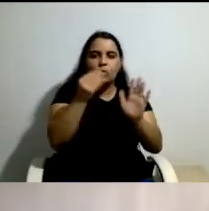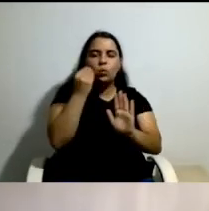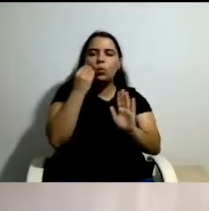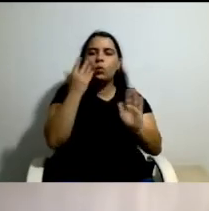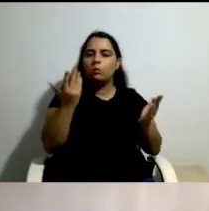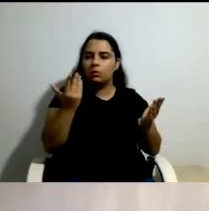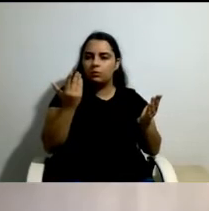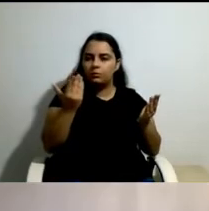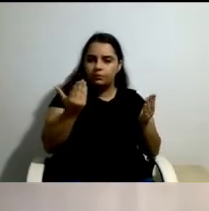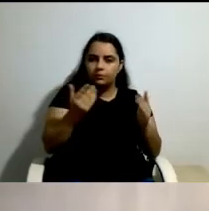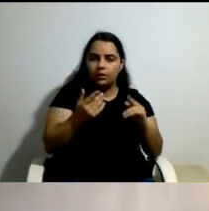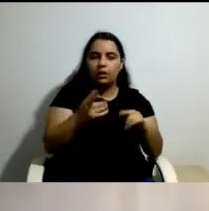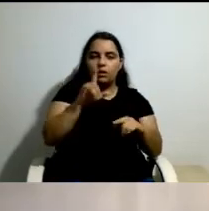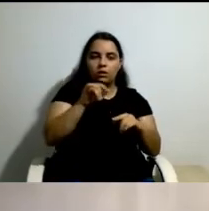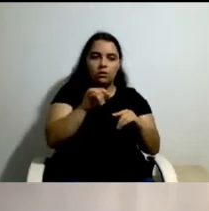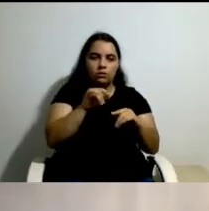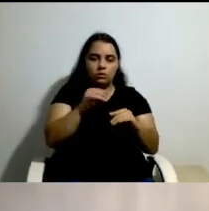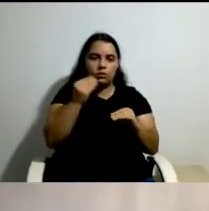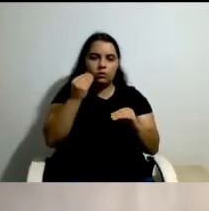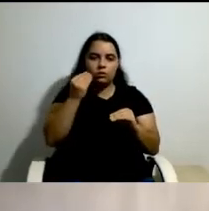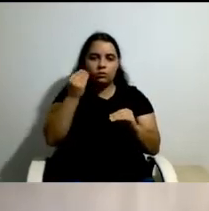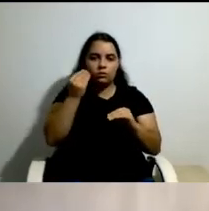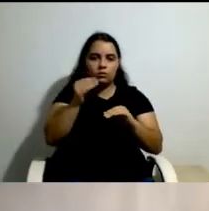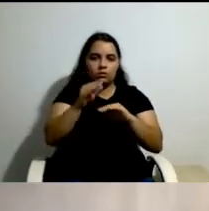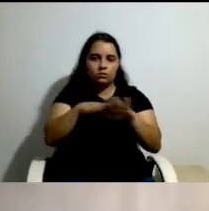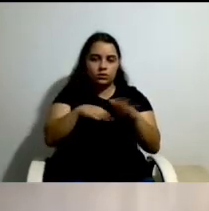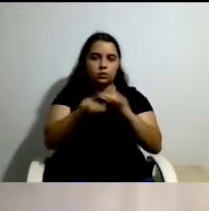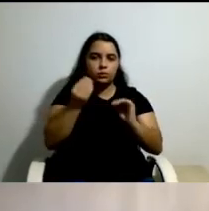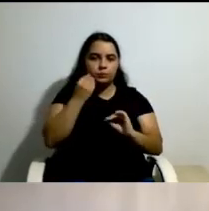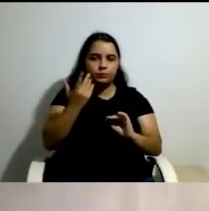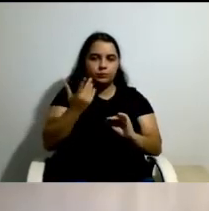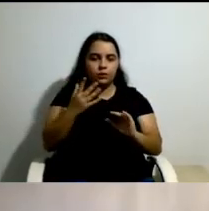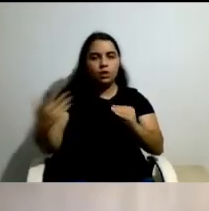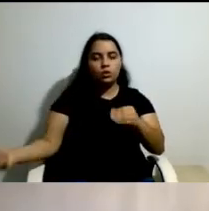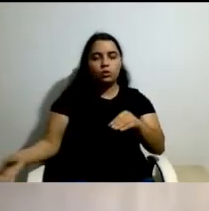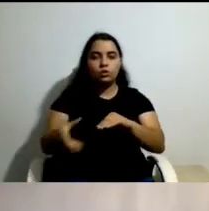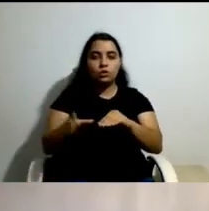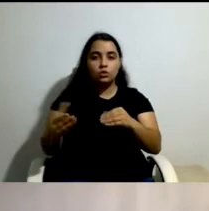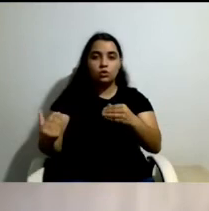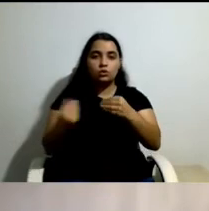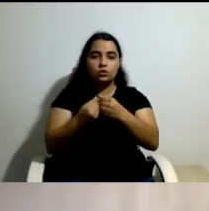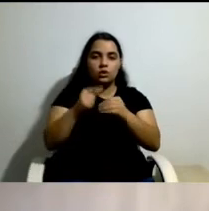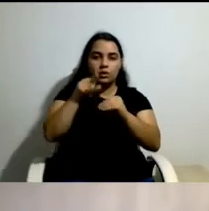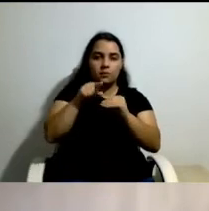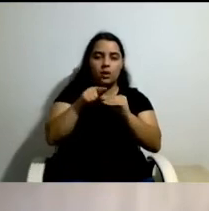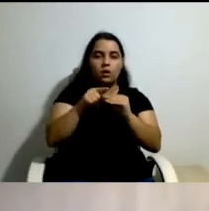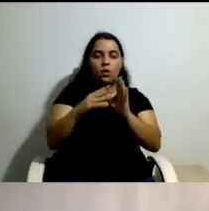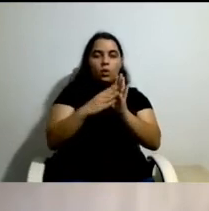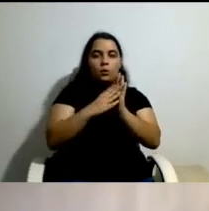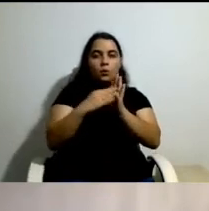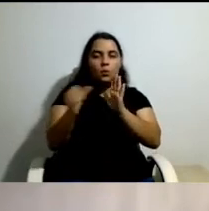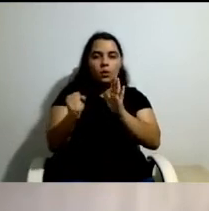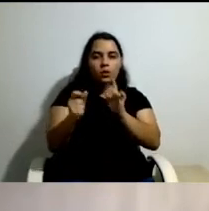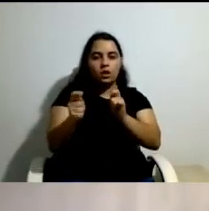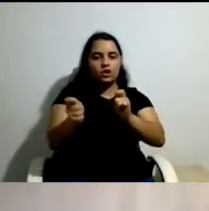os níveis de execução que foi apresentado. A isto, junto ao seu próprio modelo de gestão, que foi desenhado, isto tem a com a